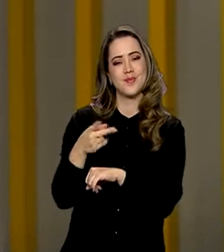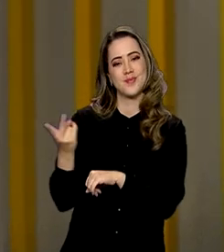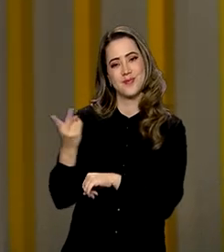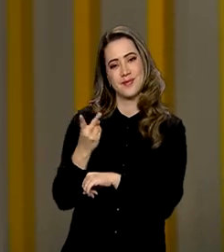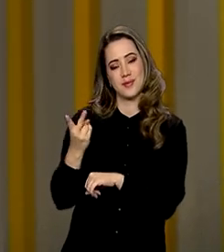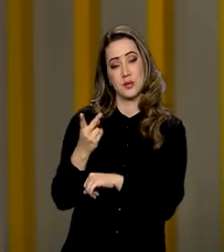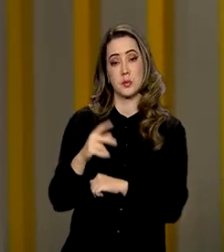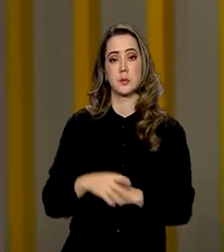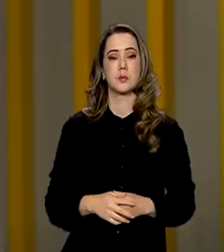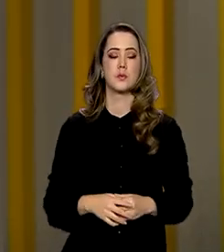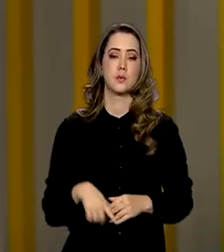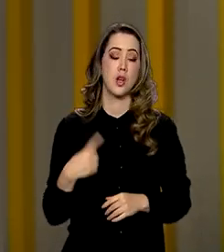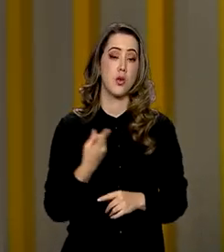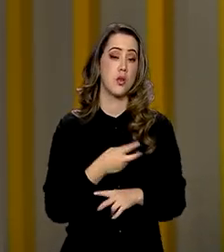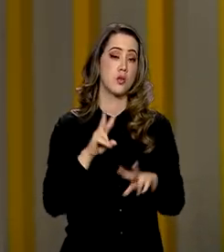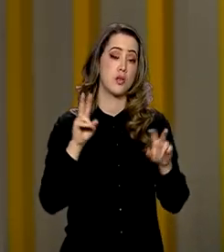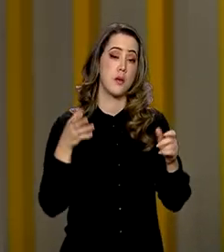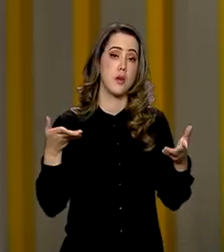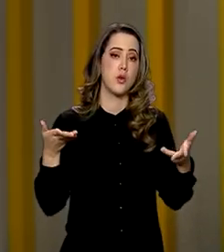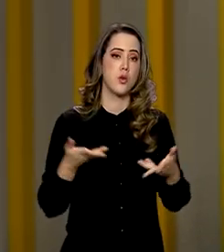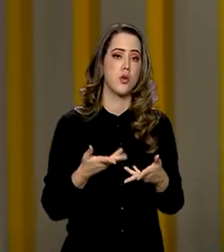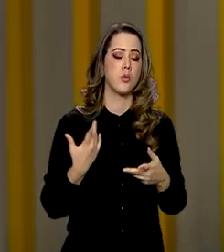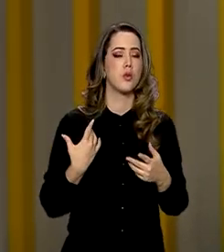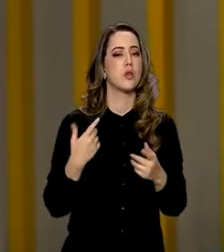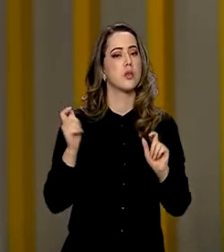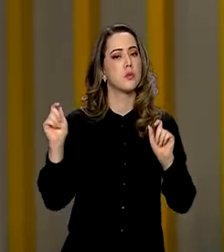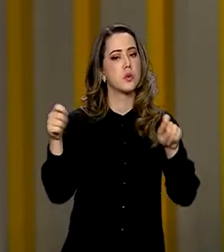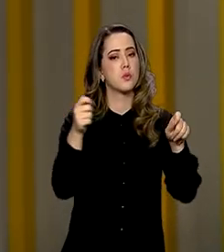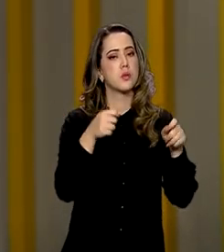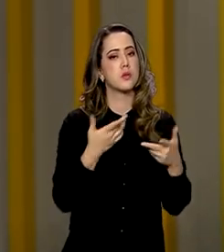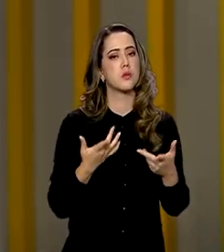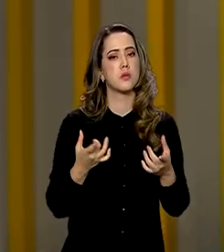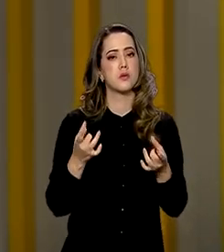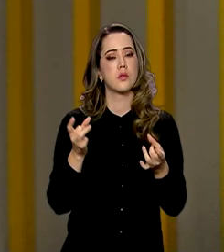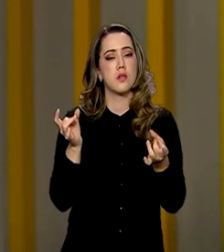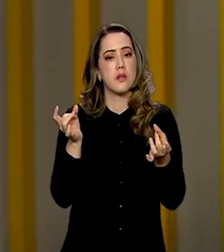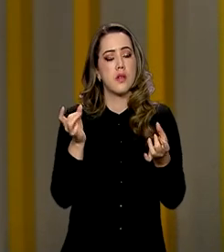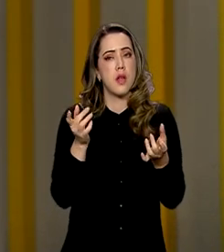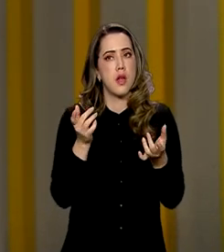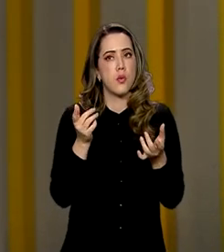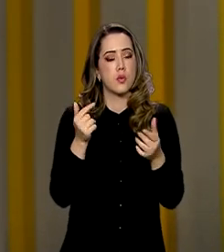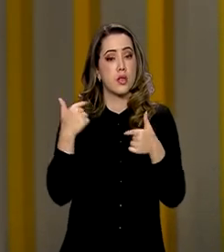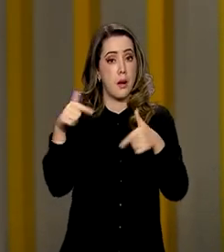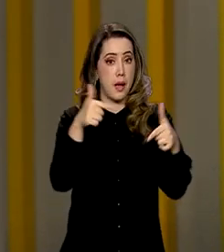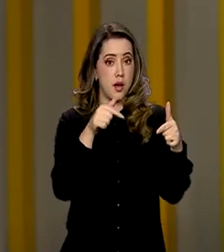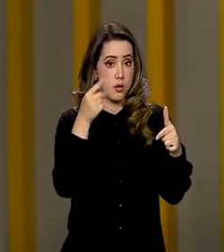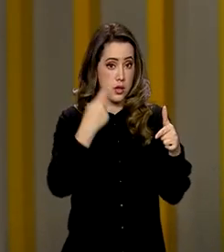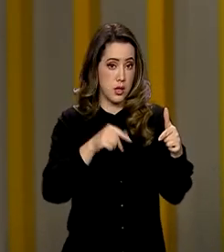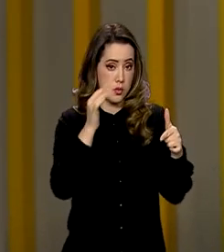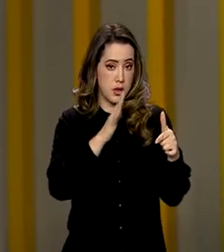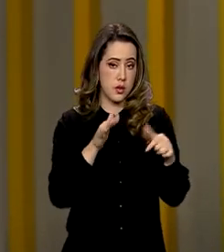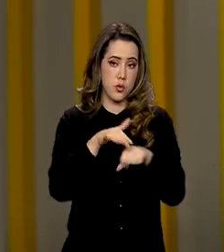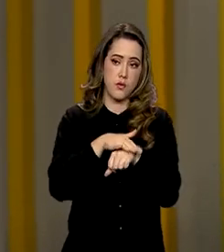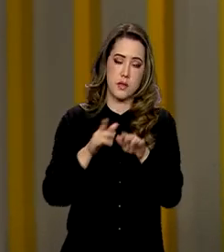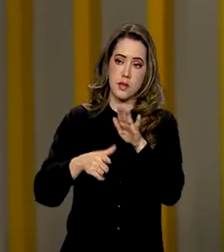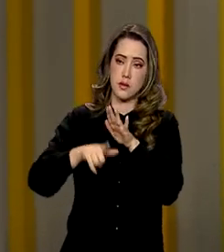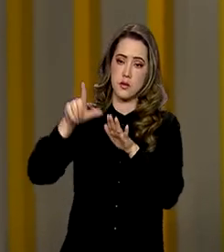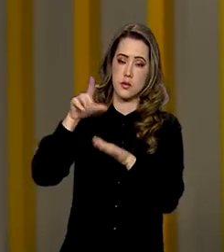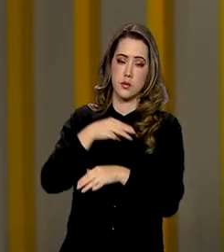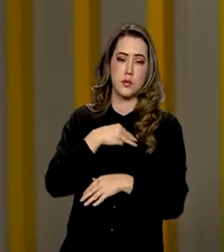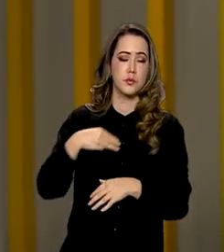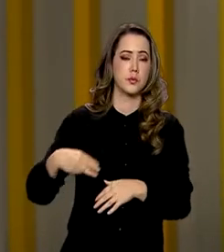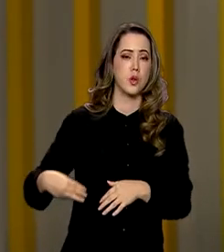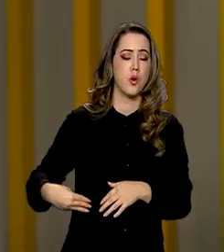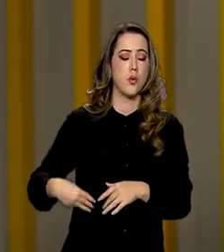Bom, e agora o nosso assunto aqui é a dinâmica do mercado de trabalho brasileiro. Para isso, eu conversei mais cedo com o